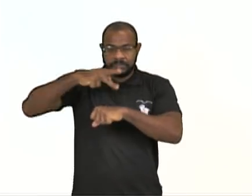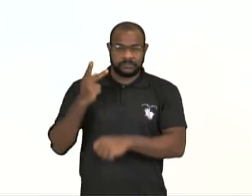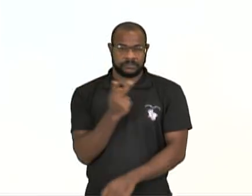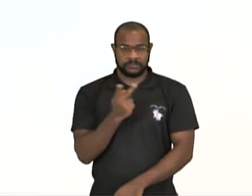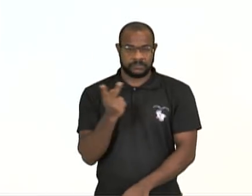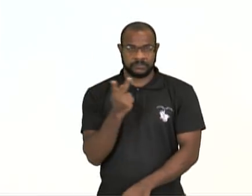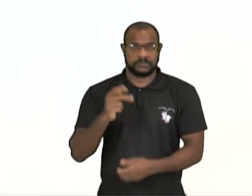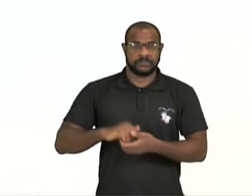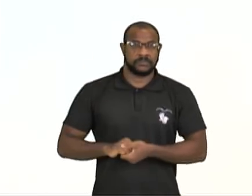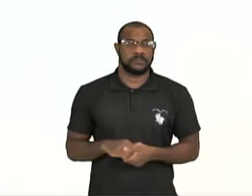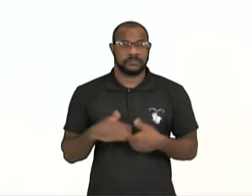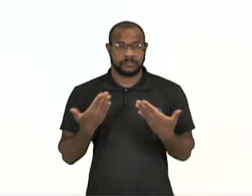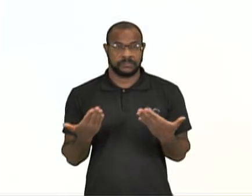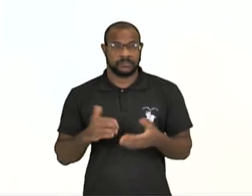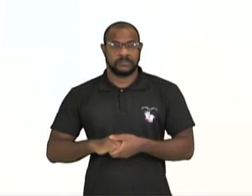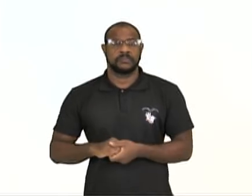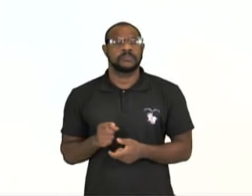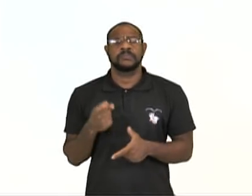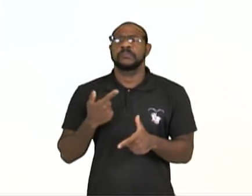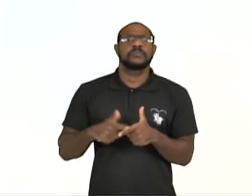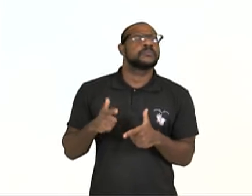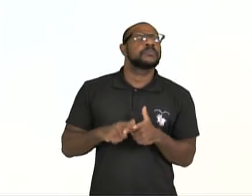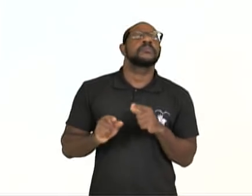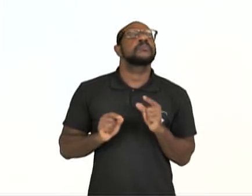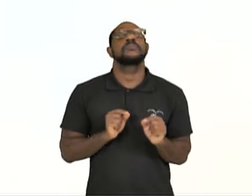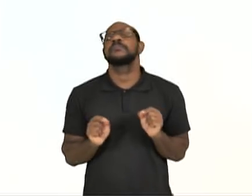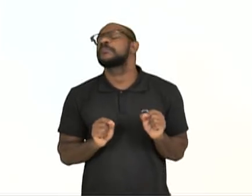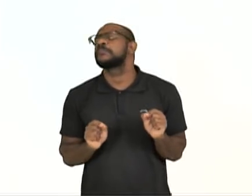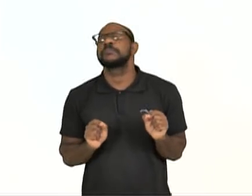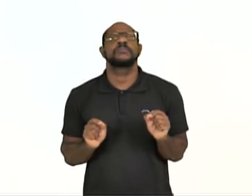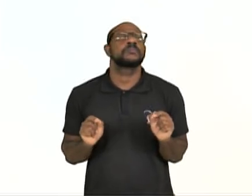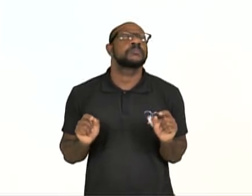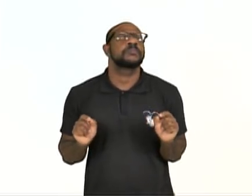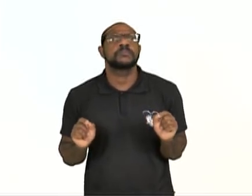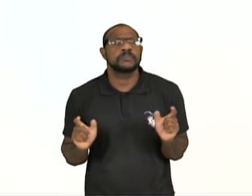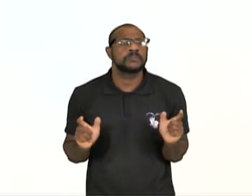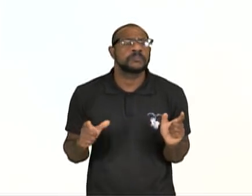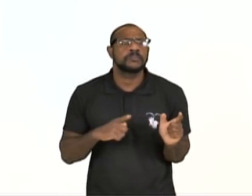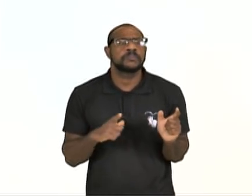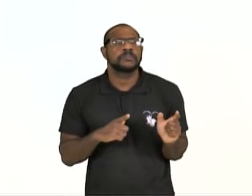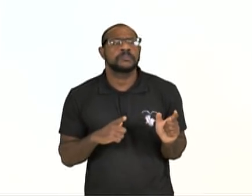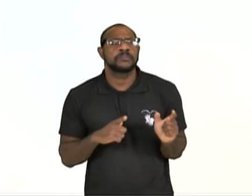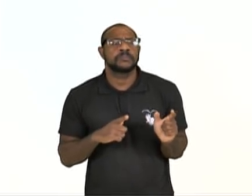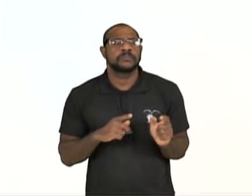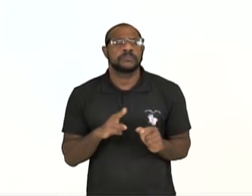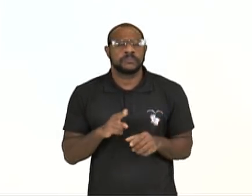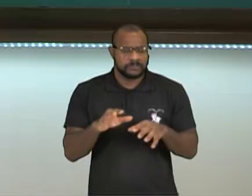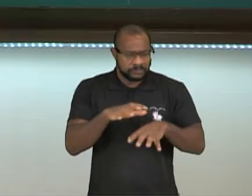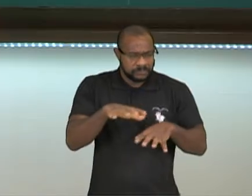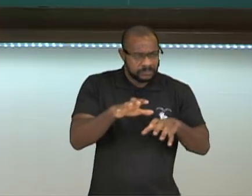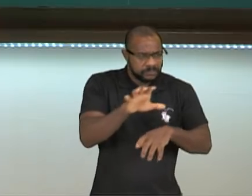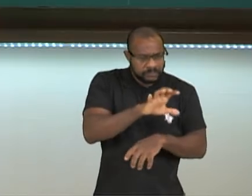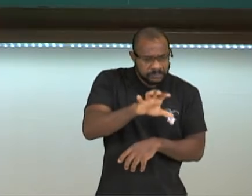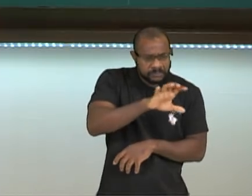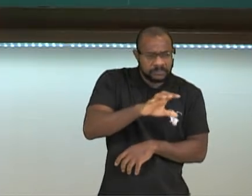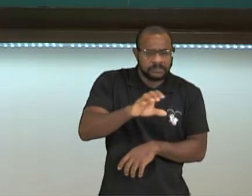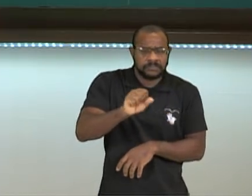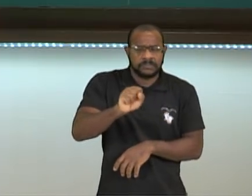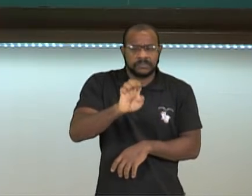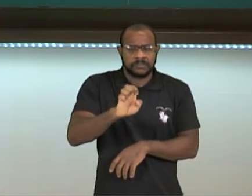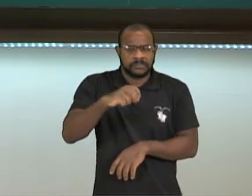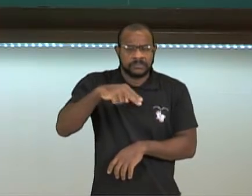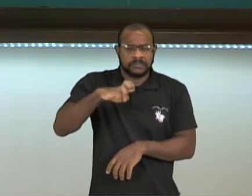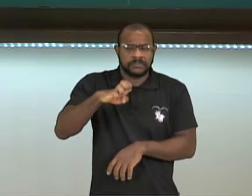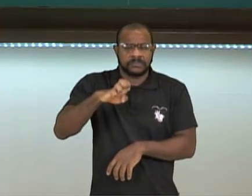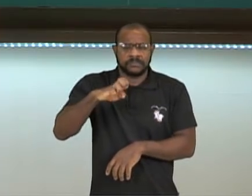Esse conflito, ele se deu ali numa região que é chamada Senepa, tá bom? E por